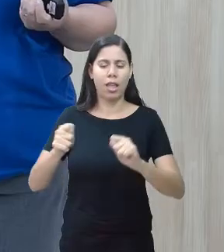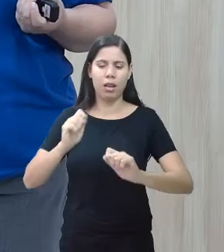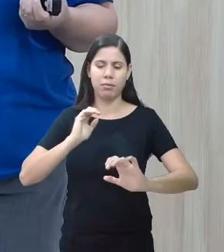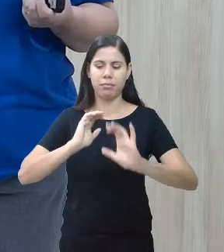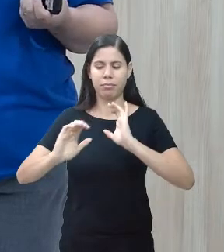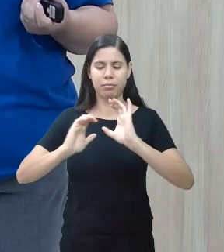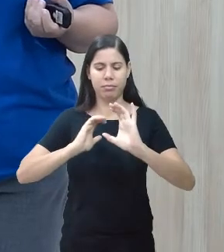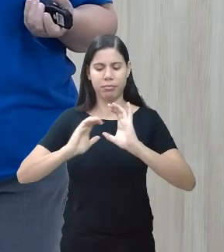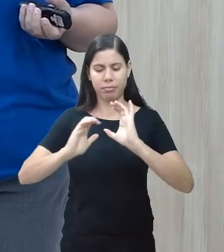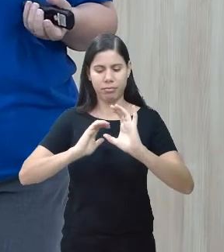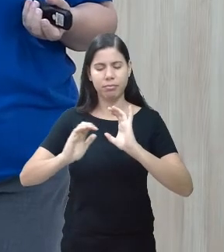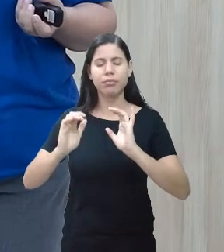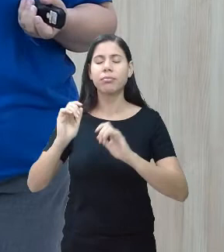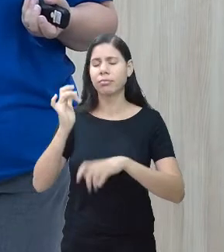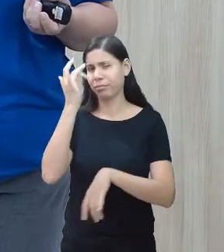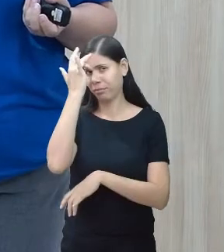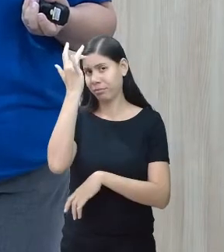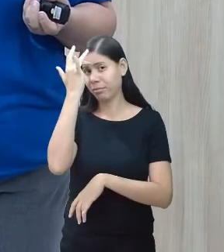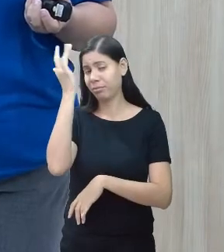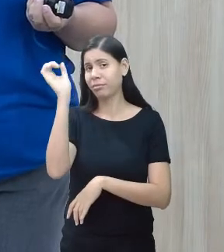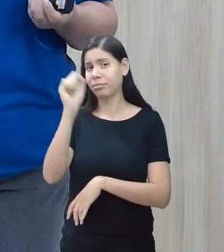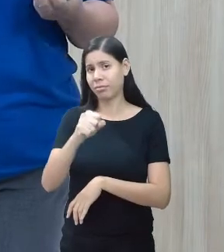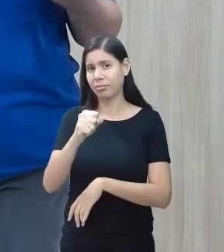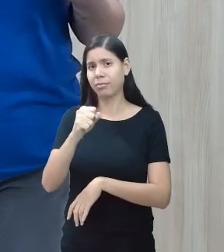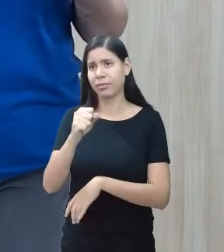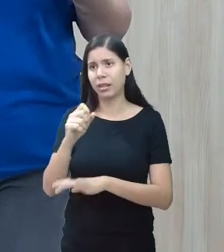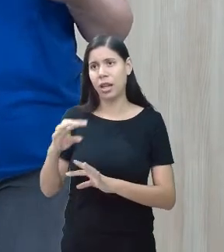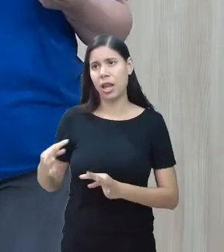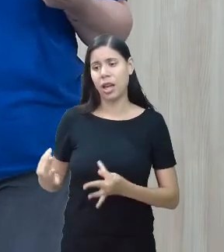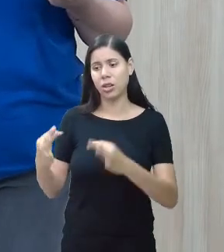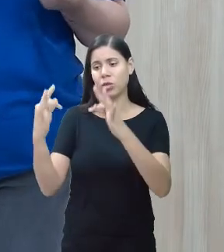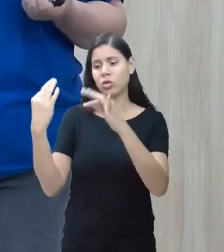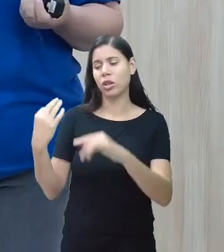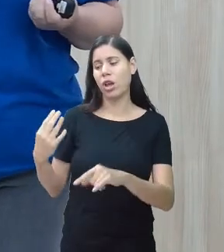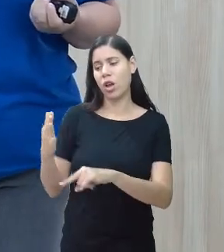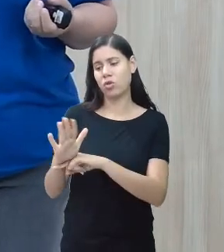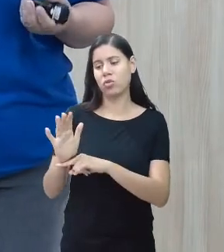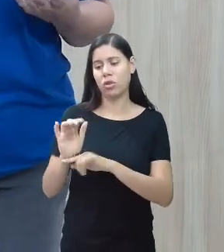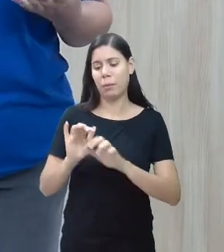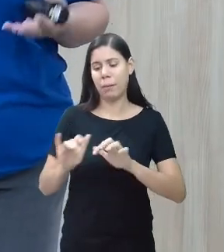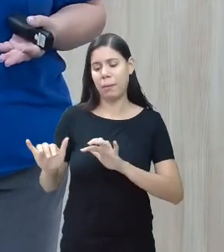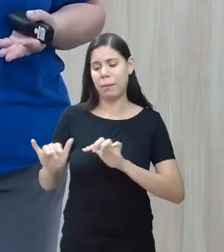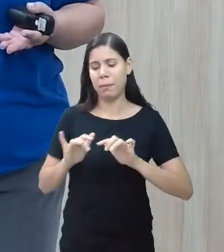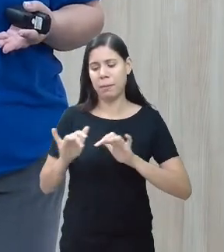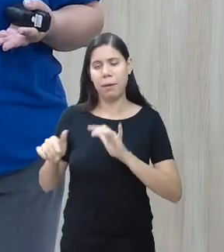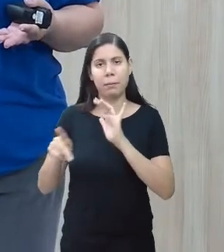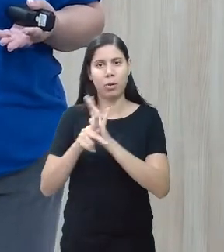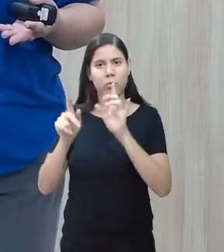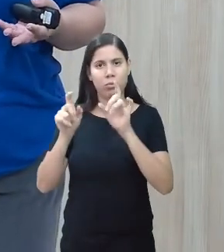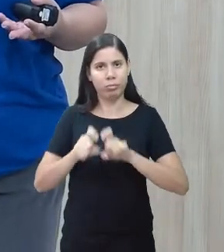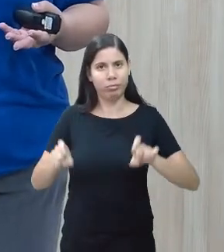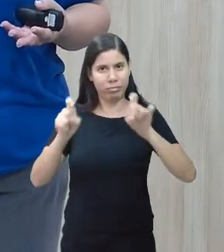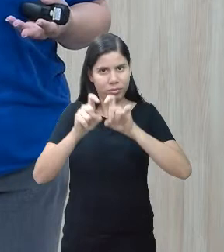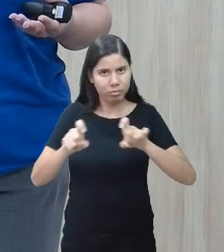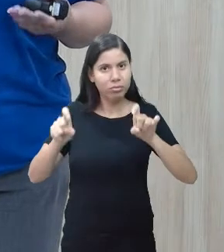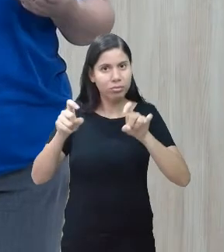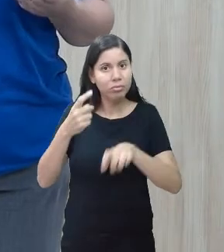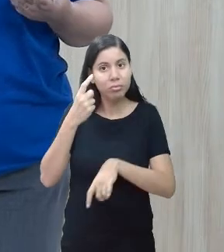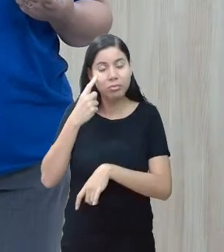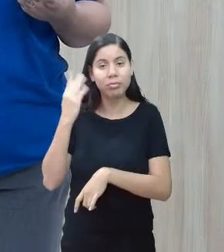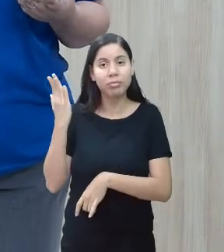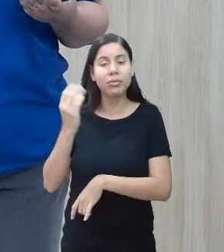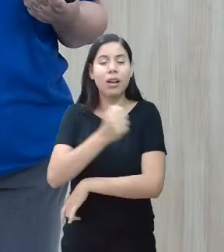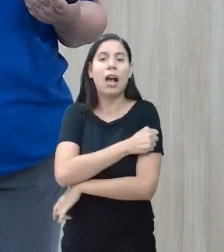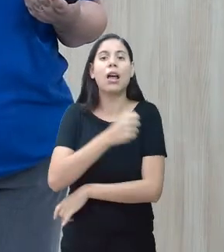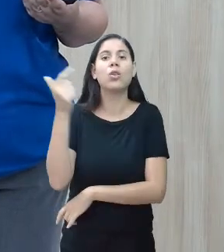comunicar e aí facilita, não é? Essa tecnologia, ele facilita a digitação no computador, onde esse estudante